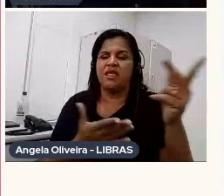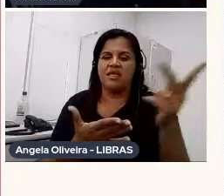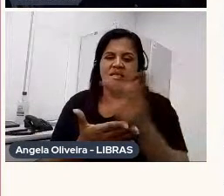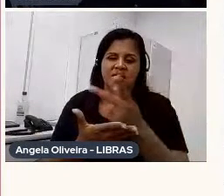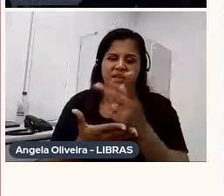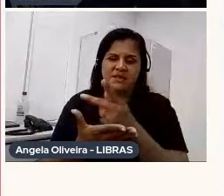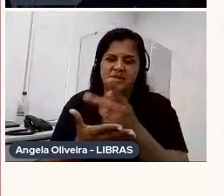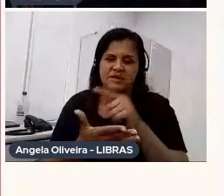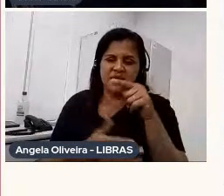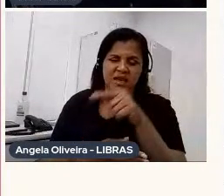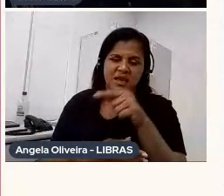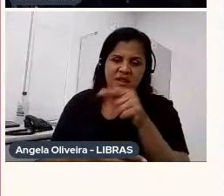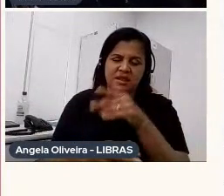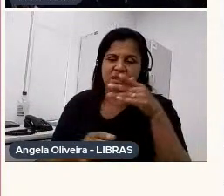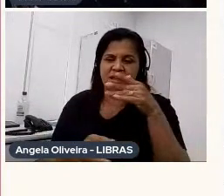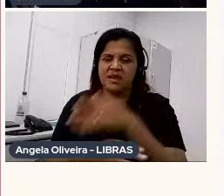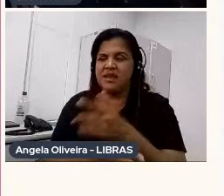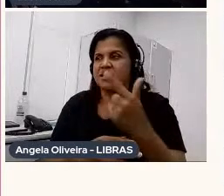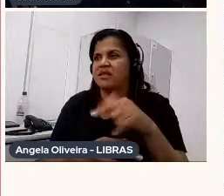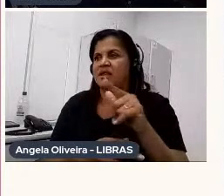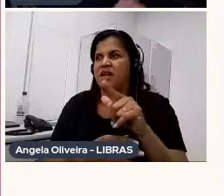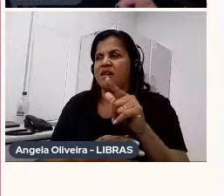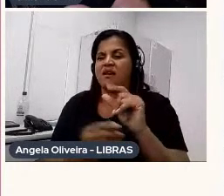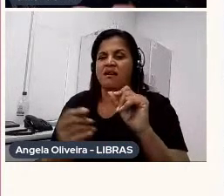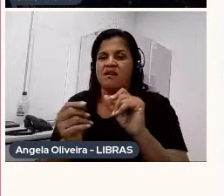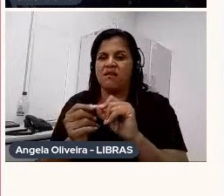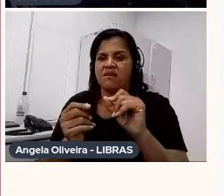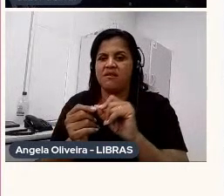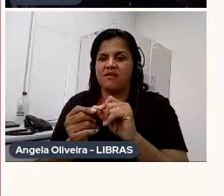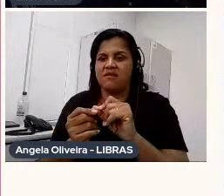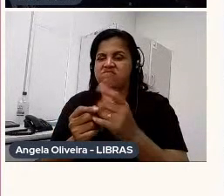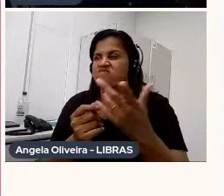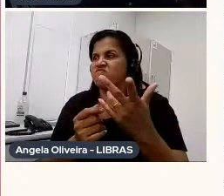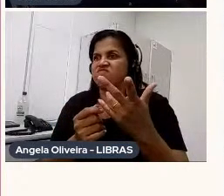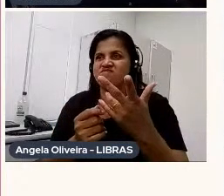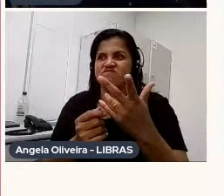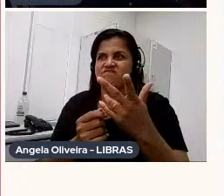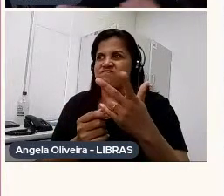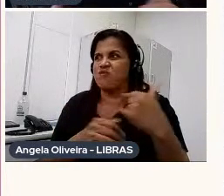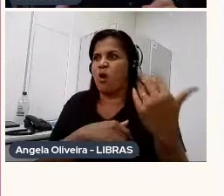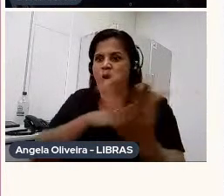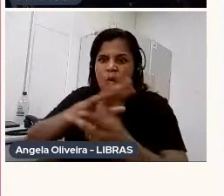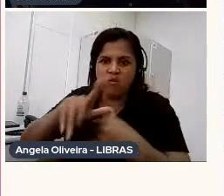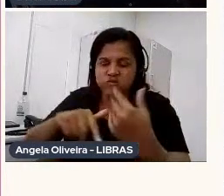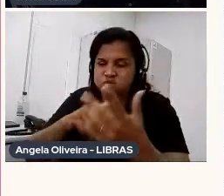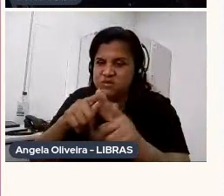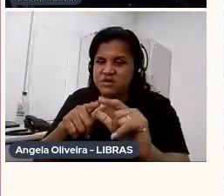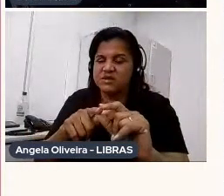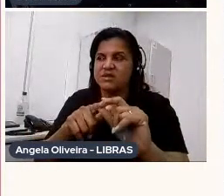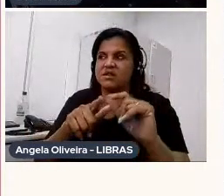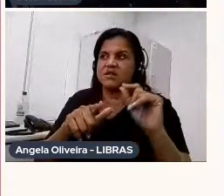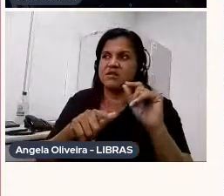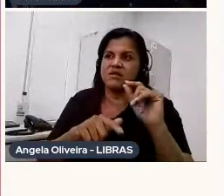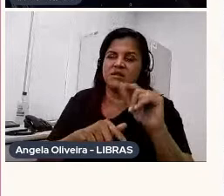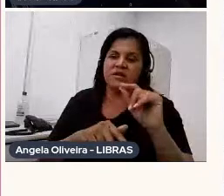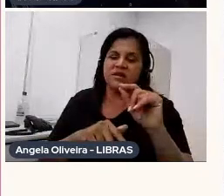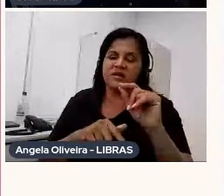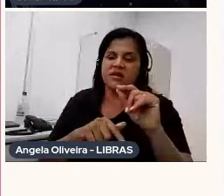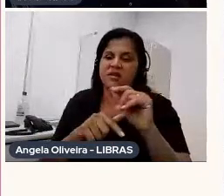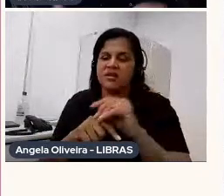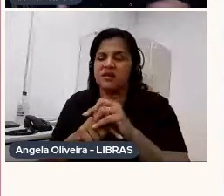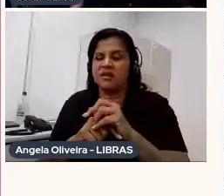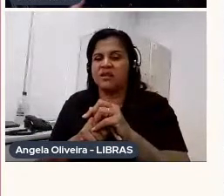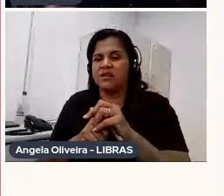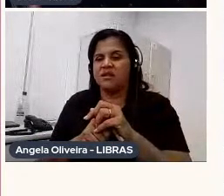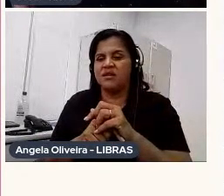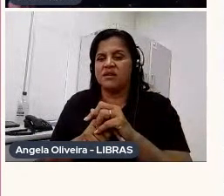a Rebordosa, rola uma lavada de roupa, e ele, ele mata a Rebordosa e nunca mais desenha. E eu